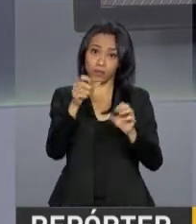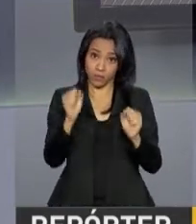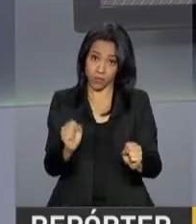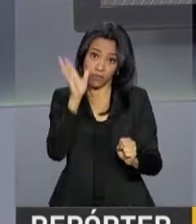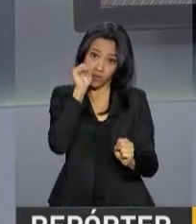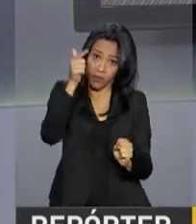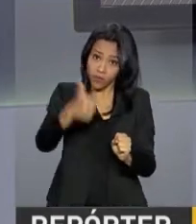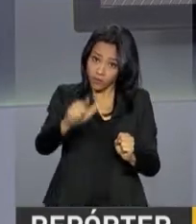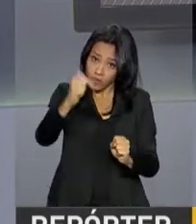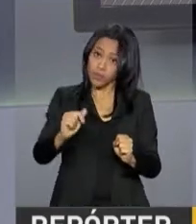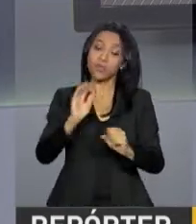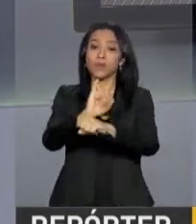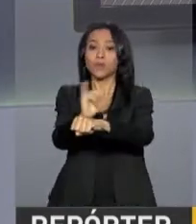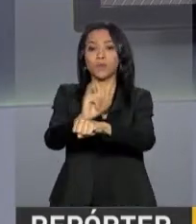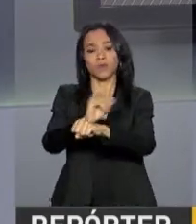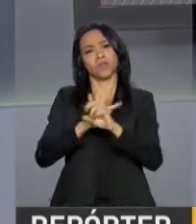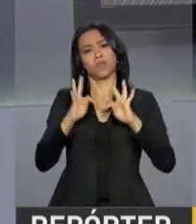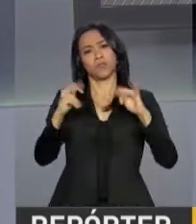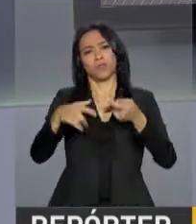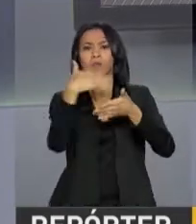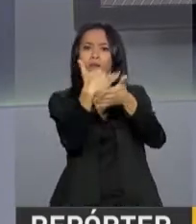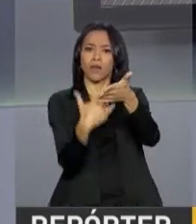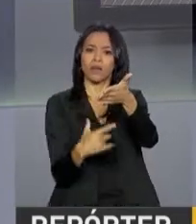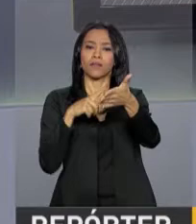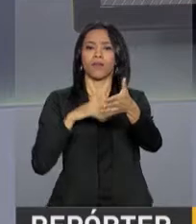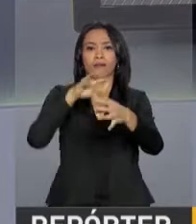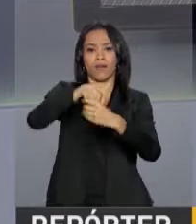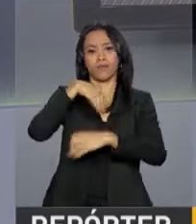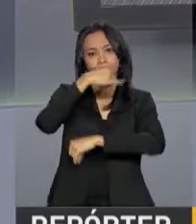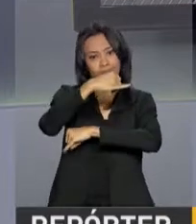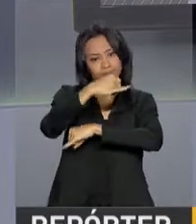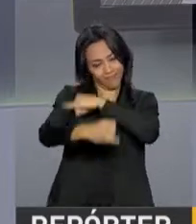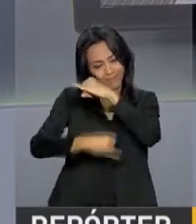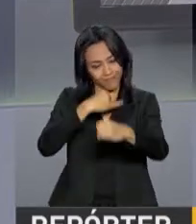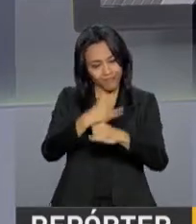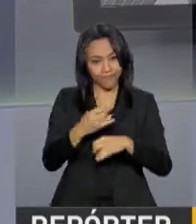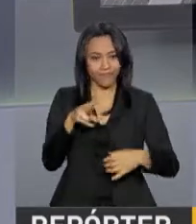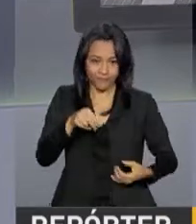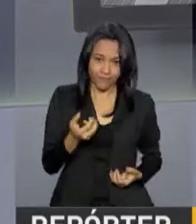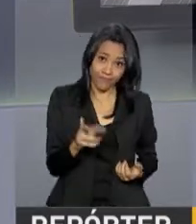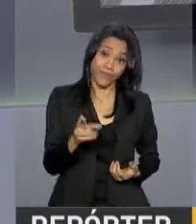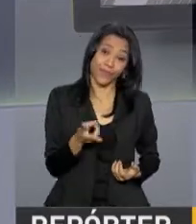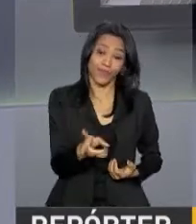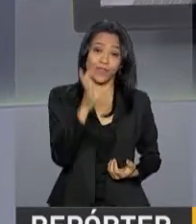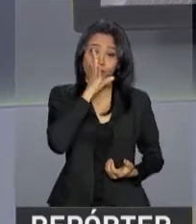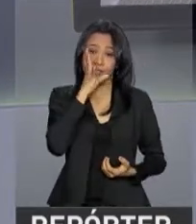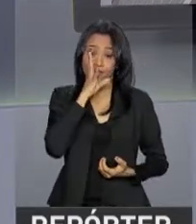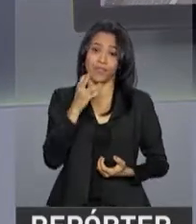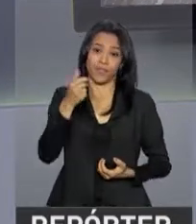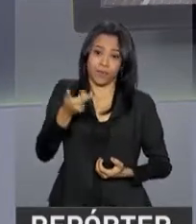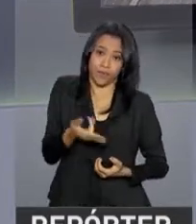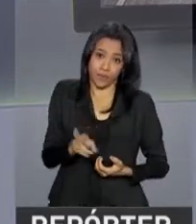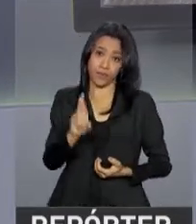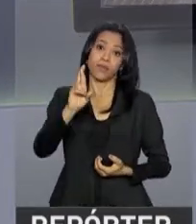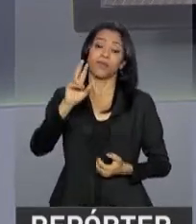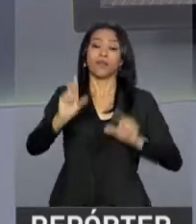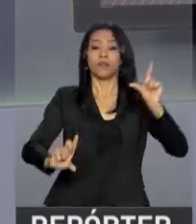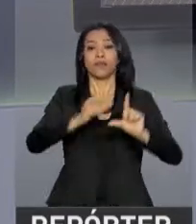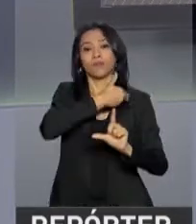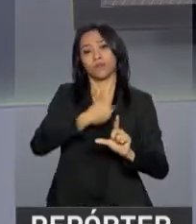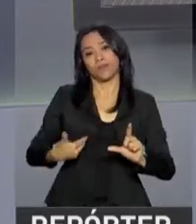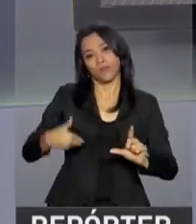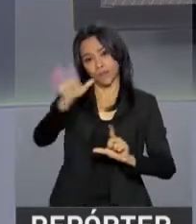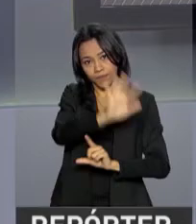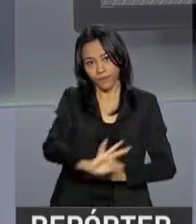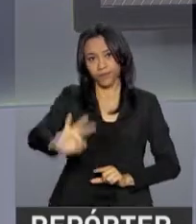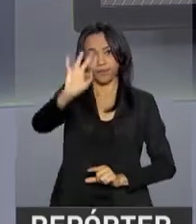reportagens no YouTube. E toda a nossa programação também está na página da NBR na internet. Continue com a gente aqui na NBR, a